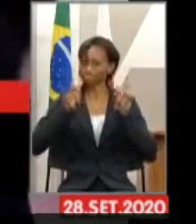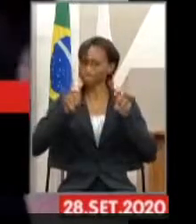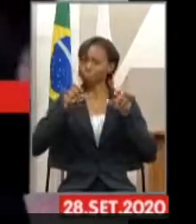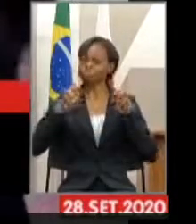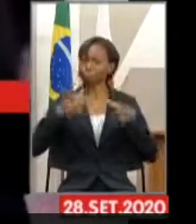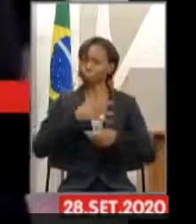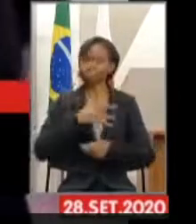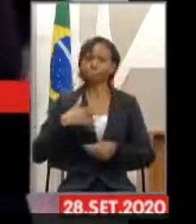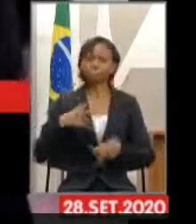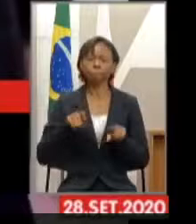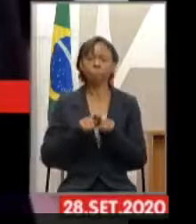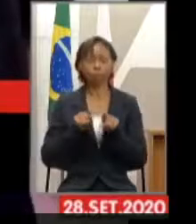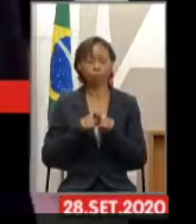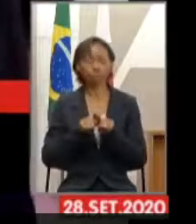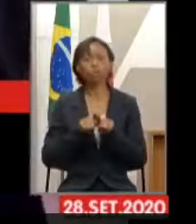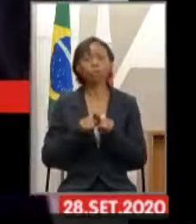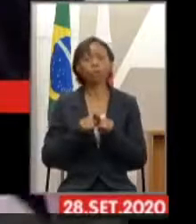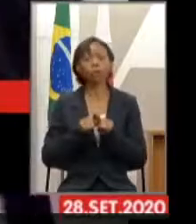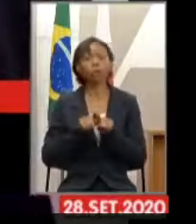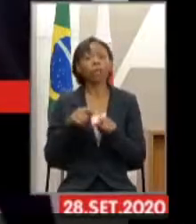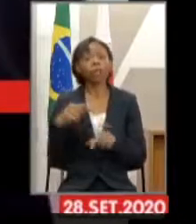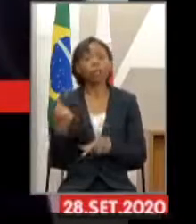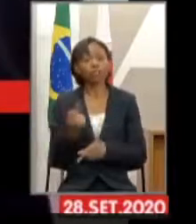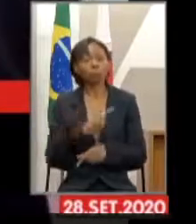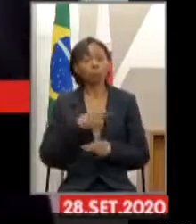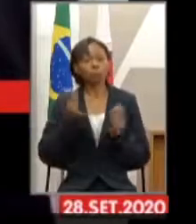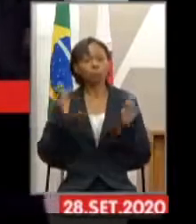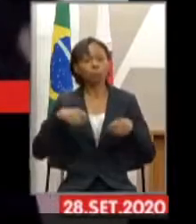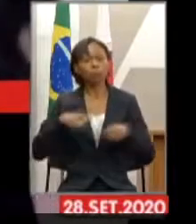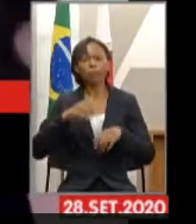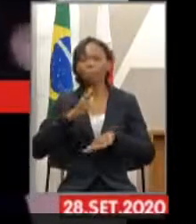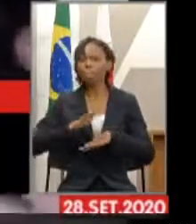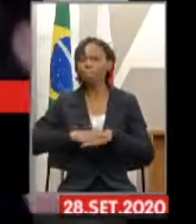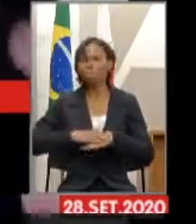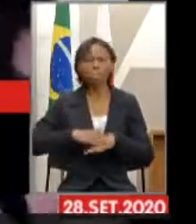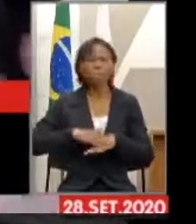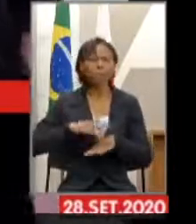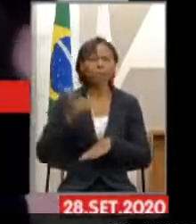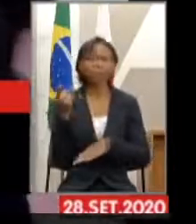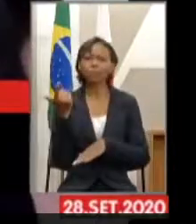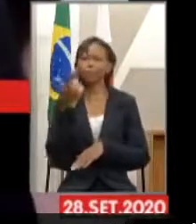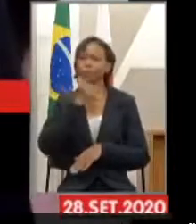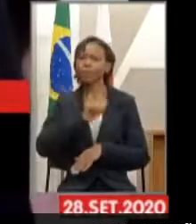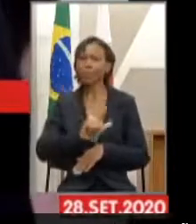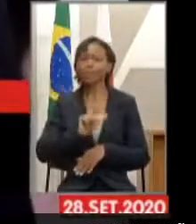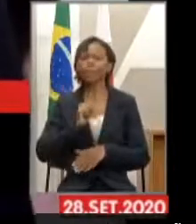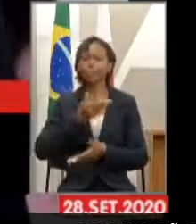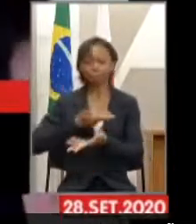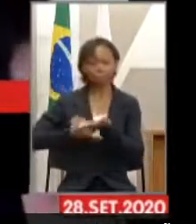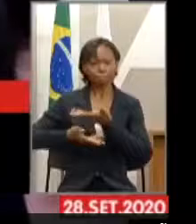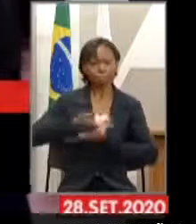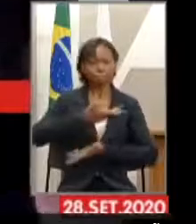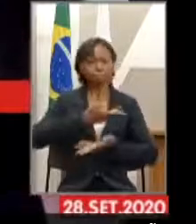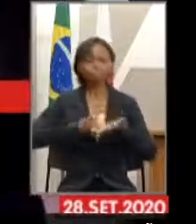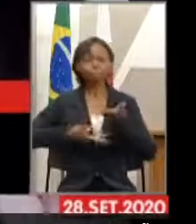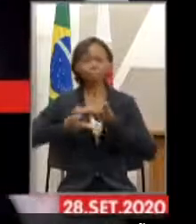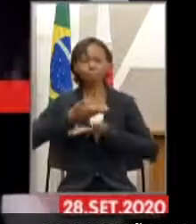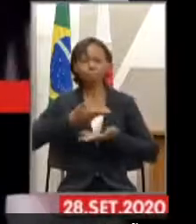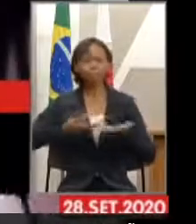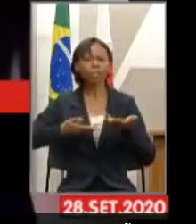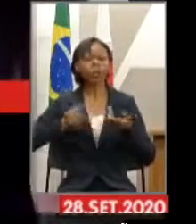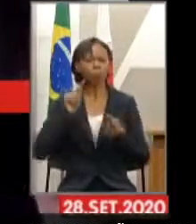educação e que a gente consiga cada vez mais, nessa nossa intenção aqui partilhada, comum, nessa